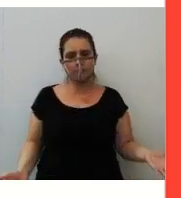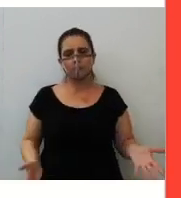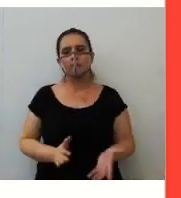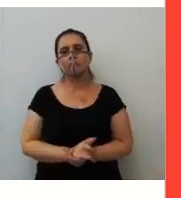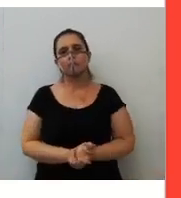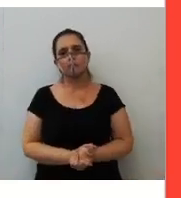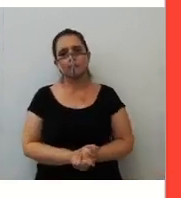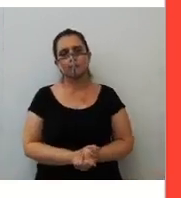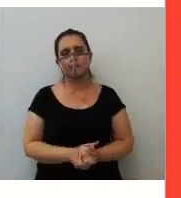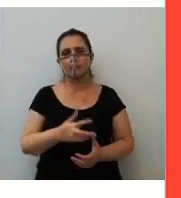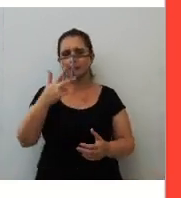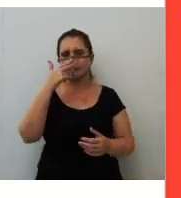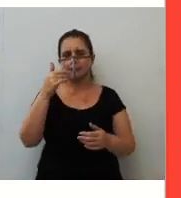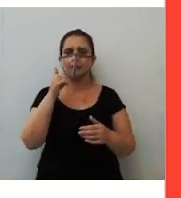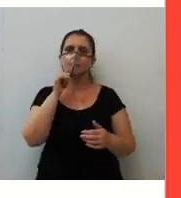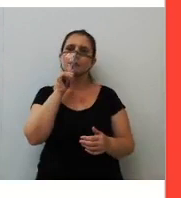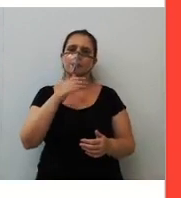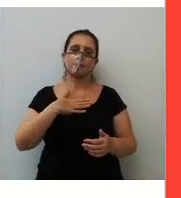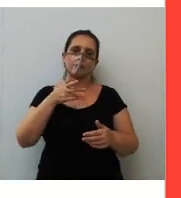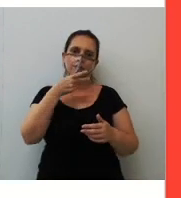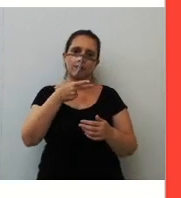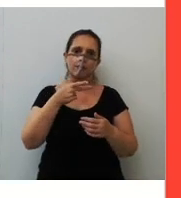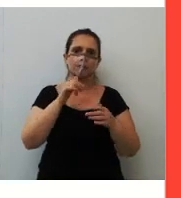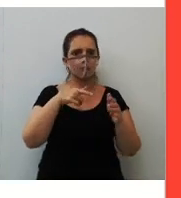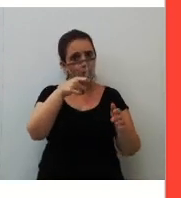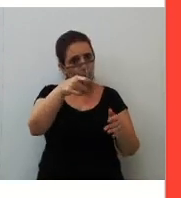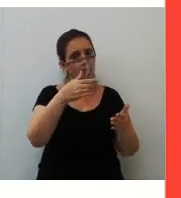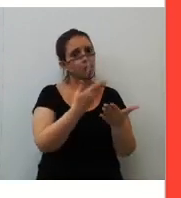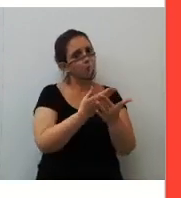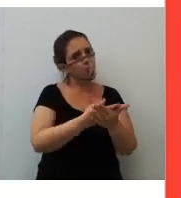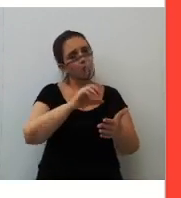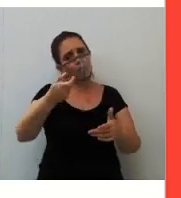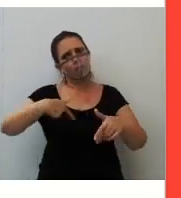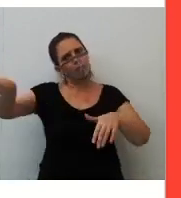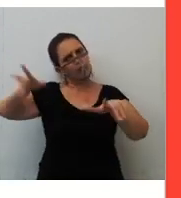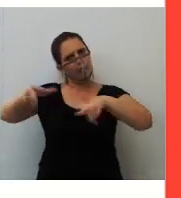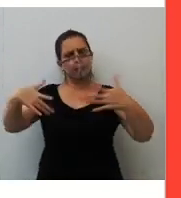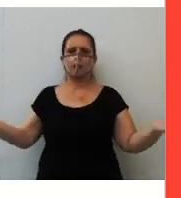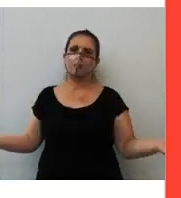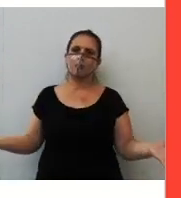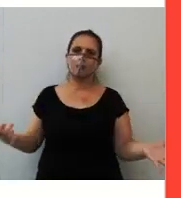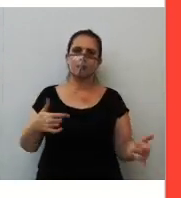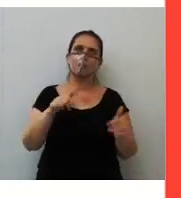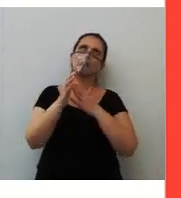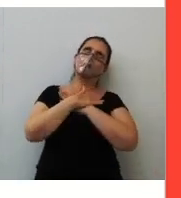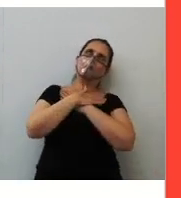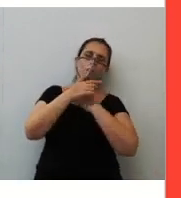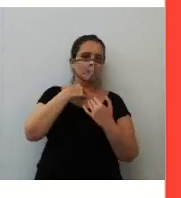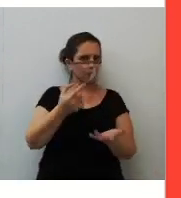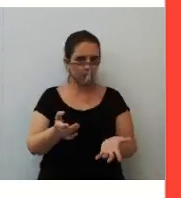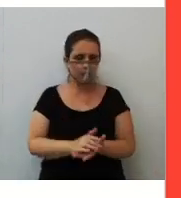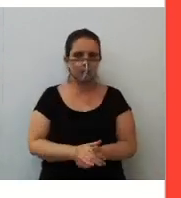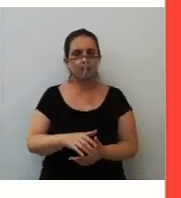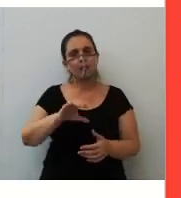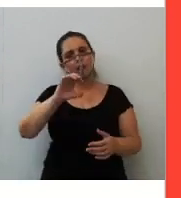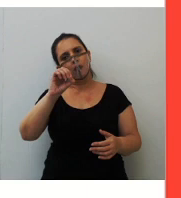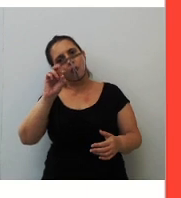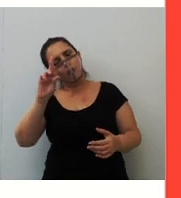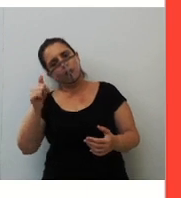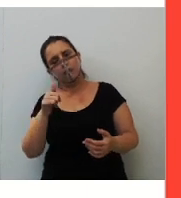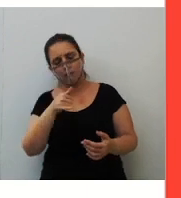né? Essa é a minha mãe falando. Mãe, a vida toda disse isso pra mim. Ou estuda ou vai trabalhar, meu filho. Que assim não dá, não. Ora triste,